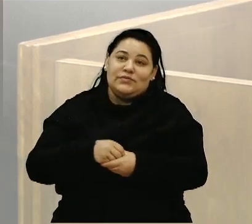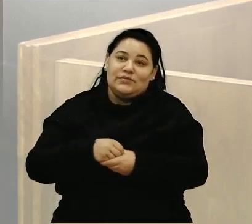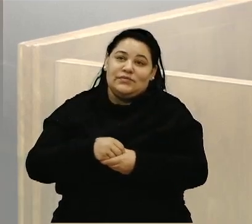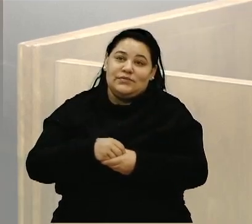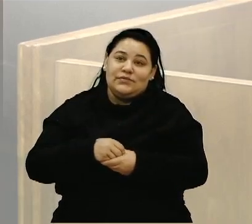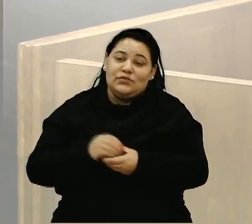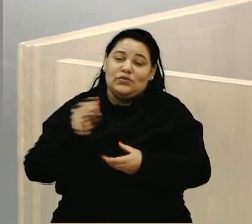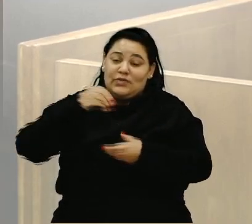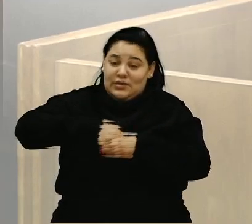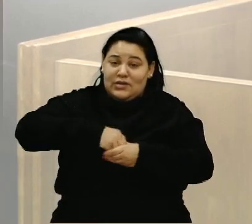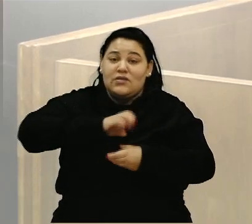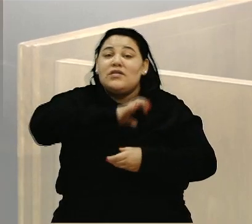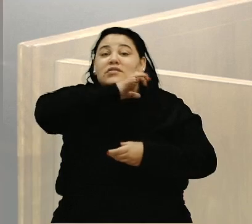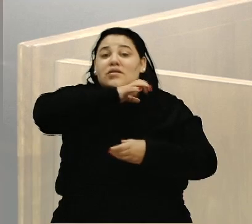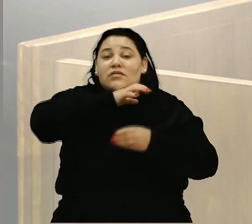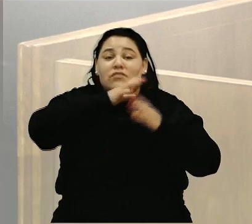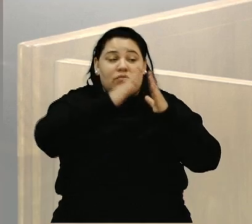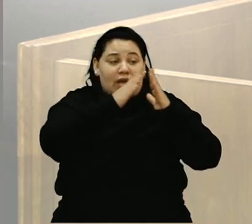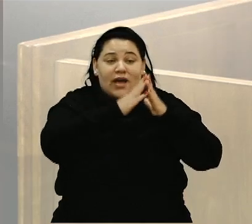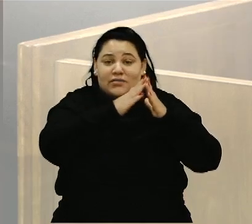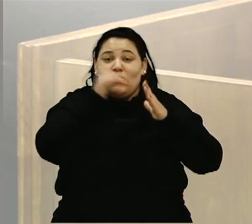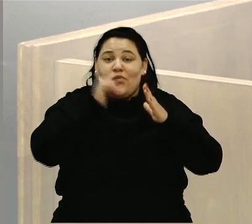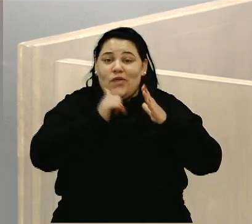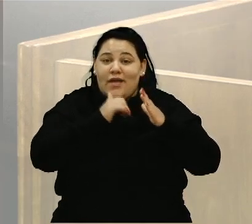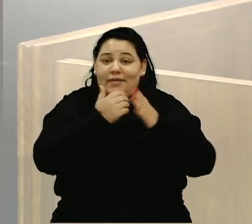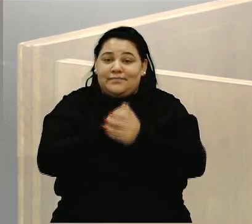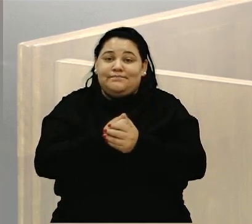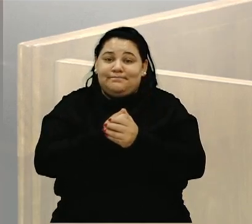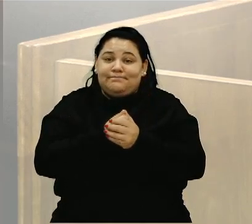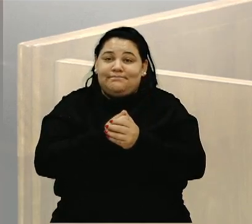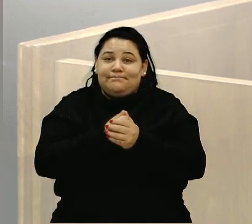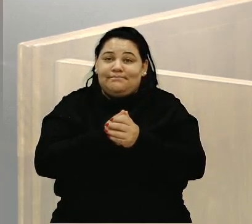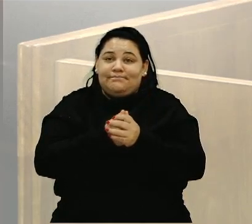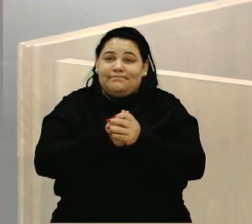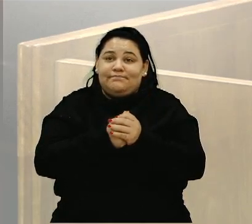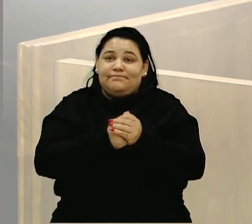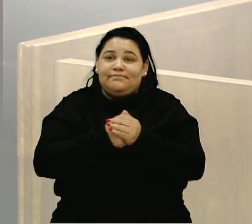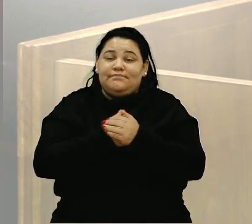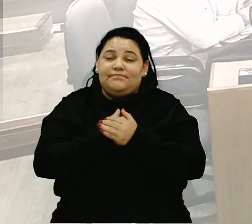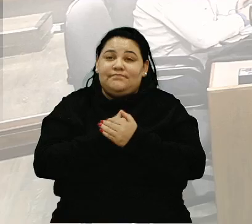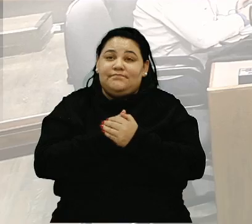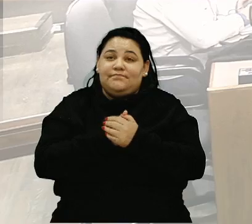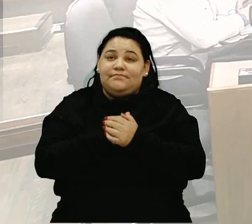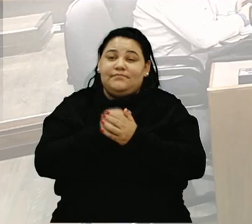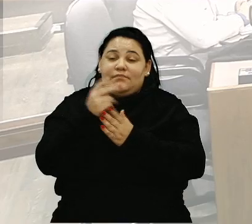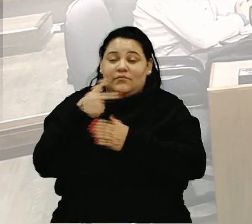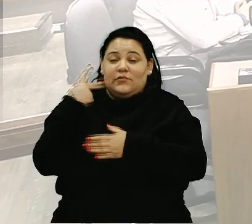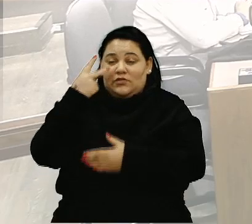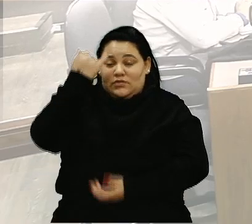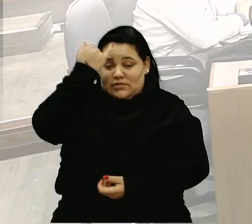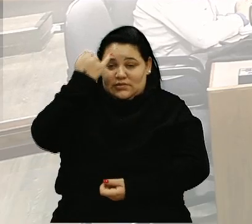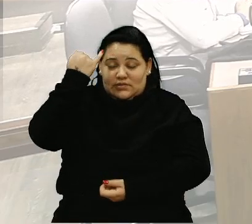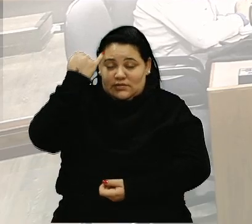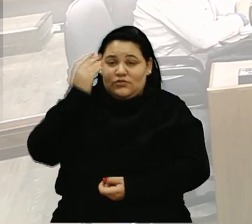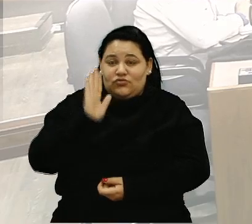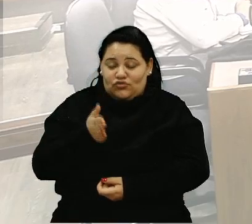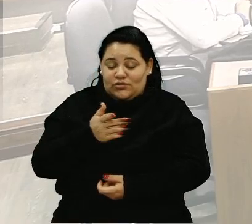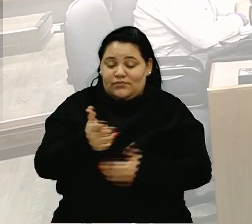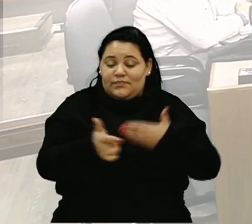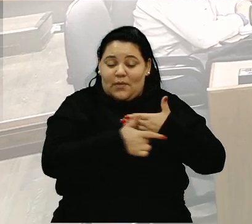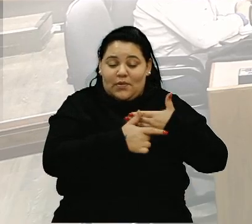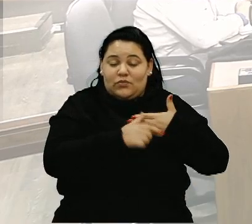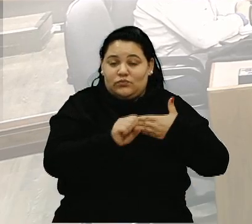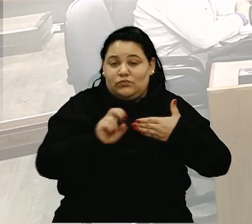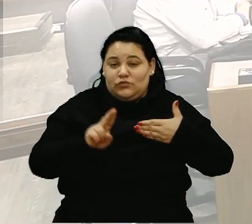canalização, e vai até a Venâncio Guarese. Seu a parte, nobre colega. Vereador D'Ambros, eu fui superfeito, eu já estive